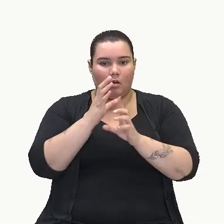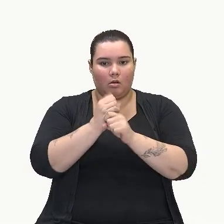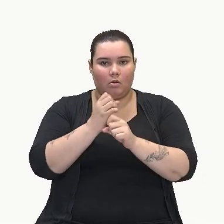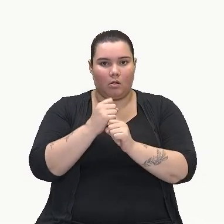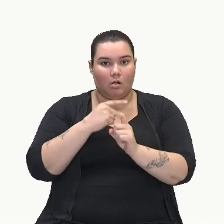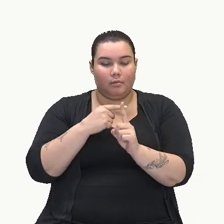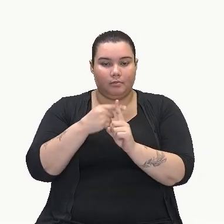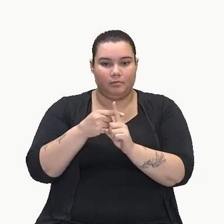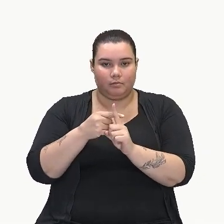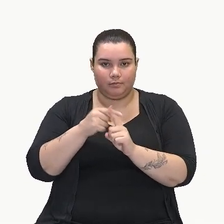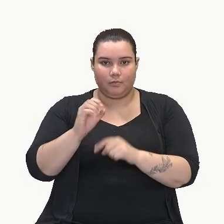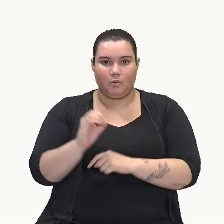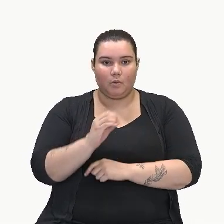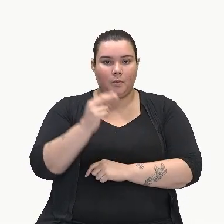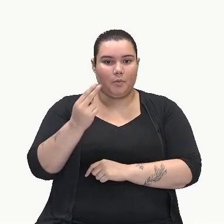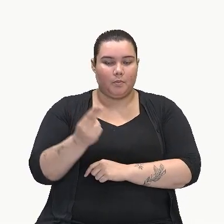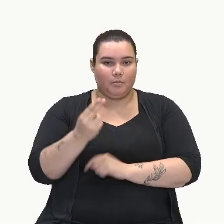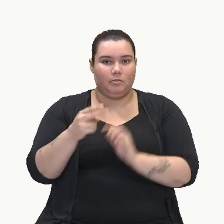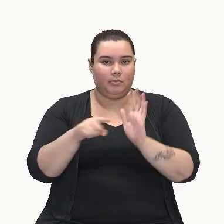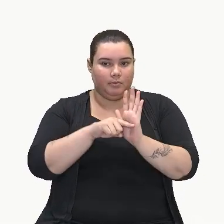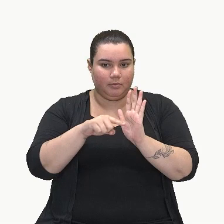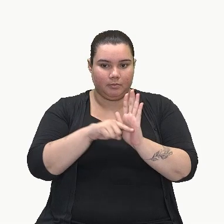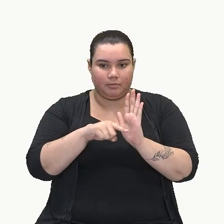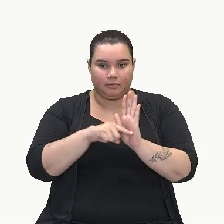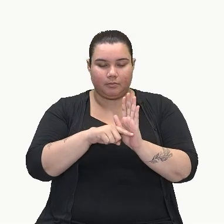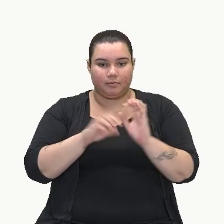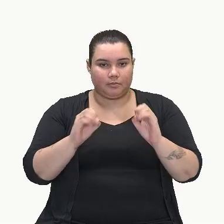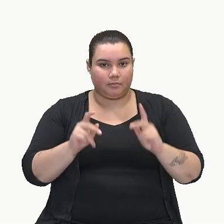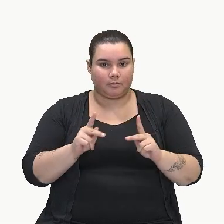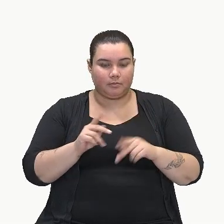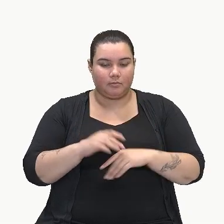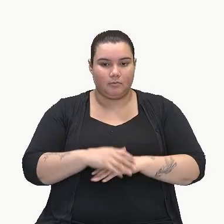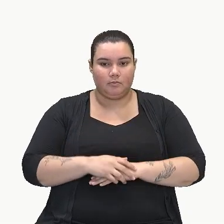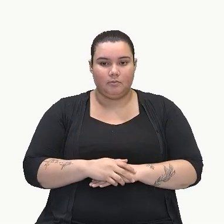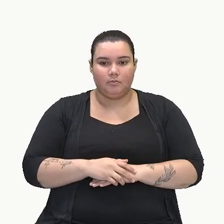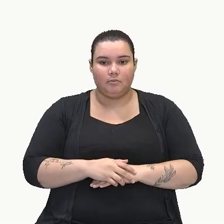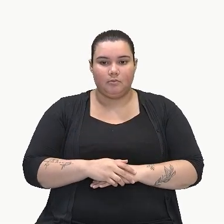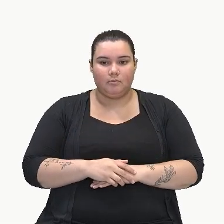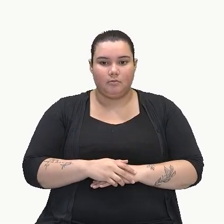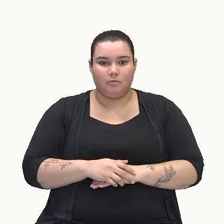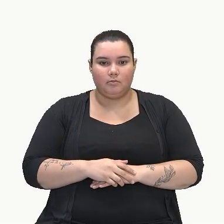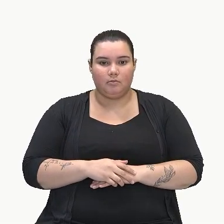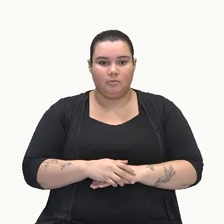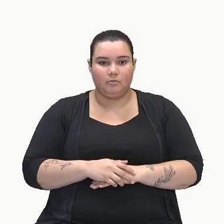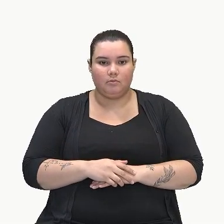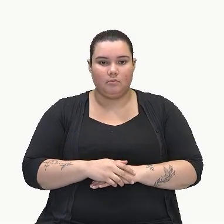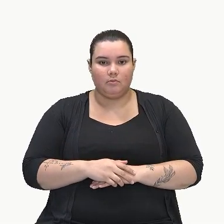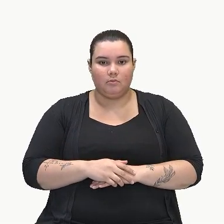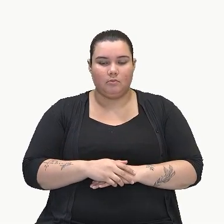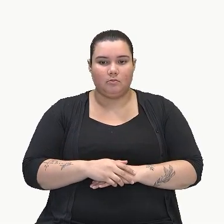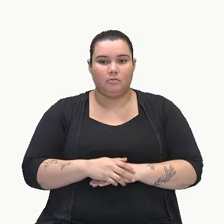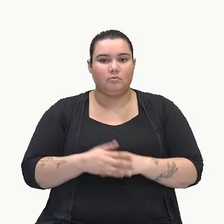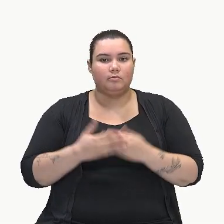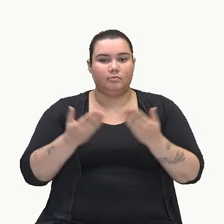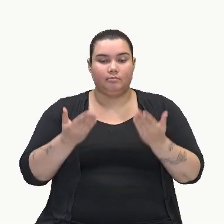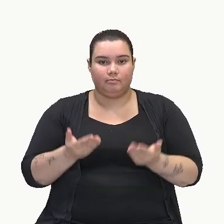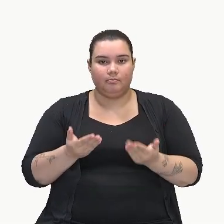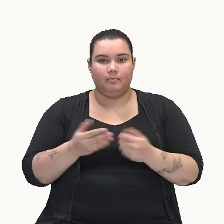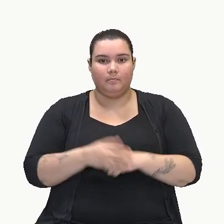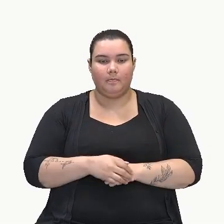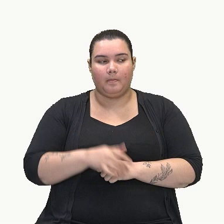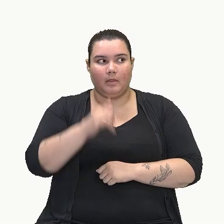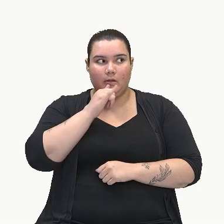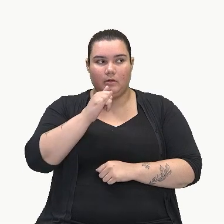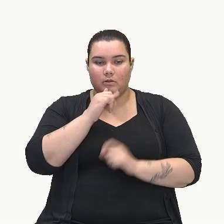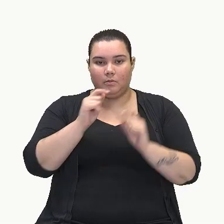adição ou de subtração. Tudo bem? Então, vamos aqui ao nosso